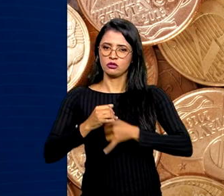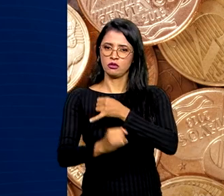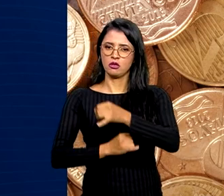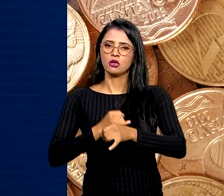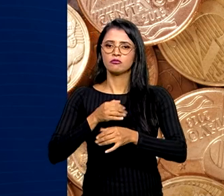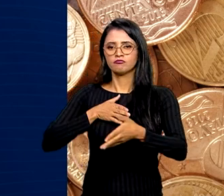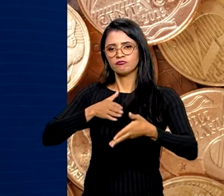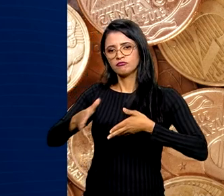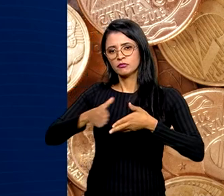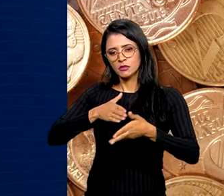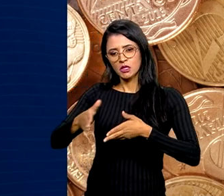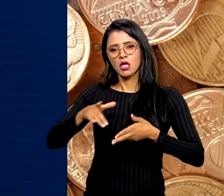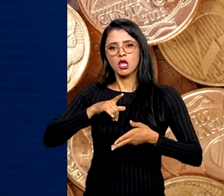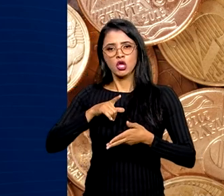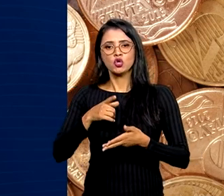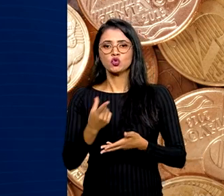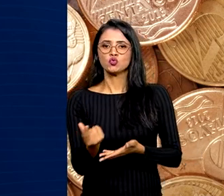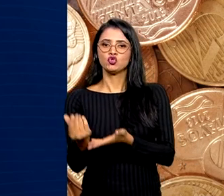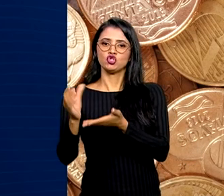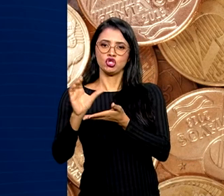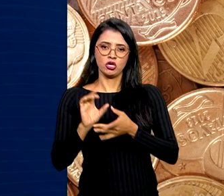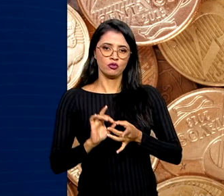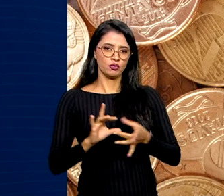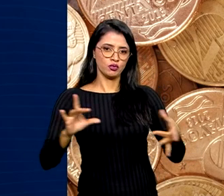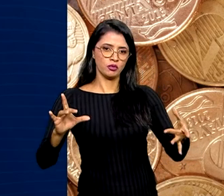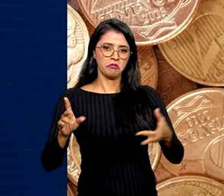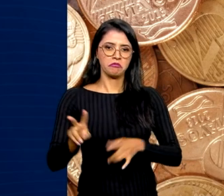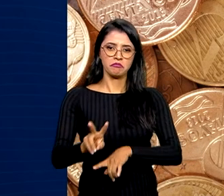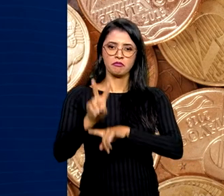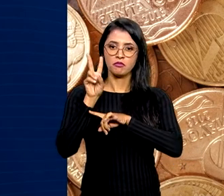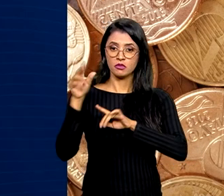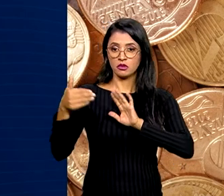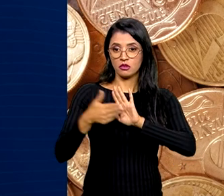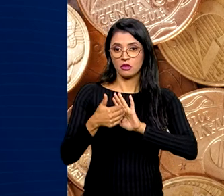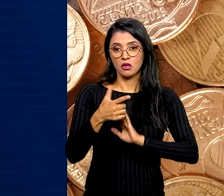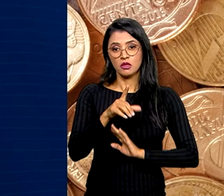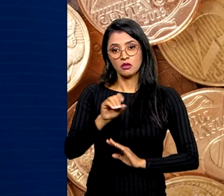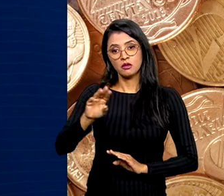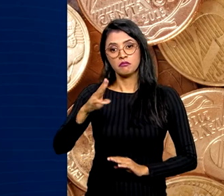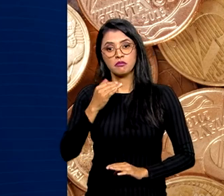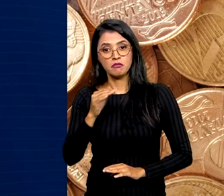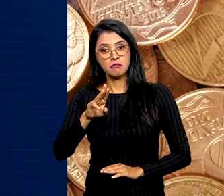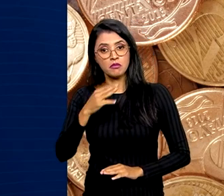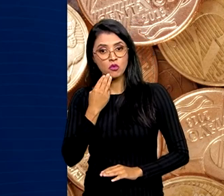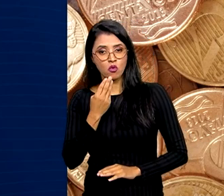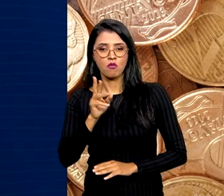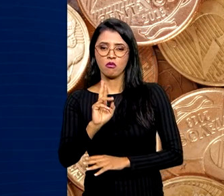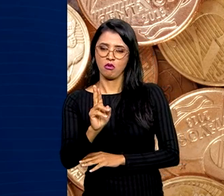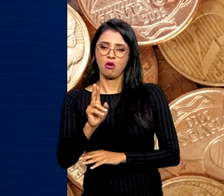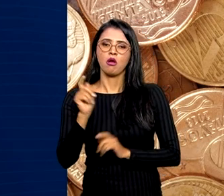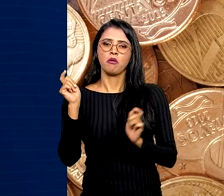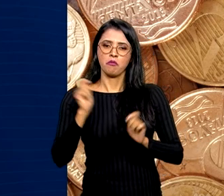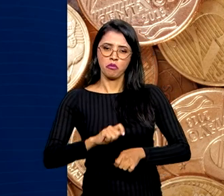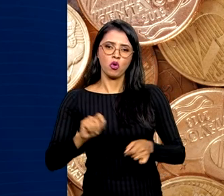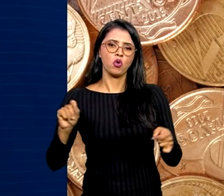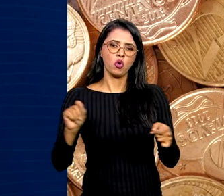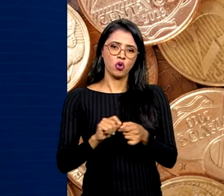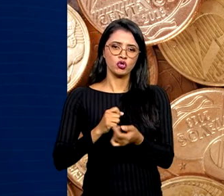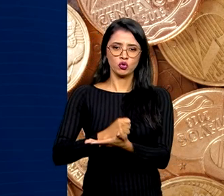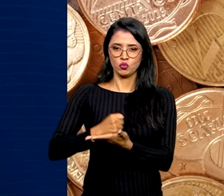acesso ao montante disponibilizado. Para empréstimos de até 10 milhões de reais, a operação pode ser